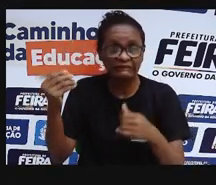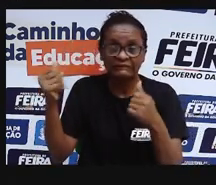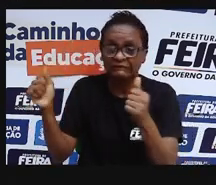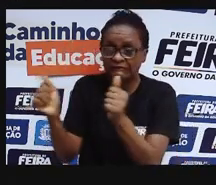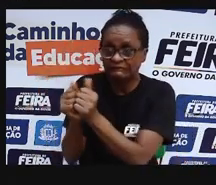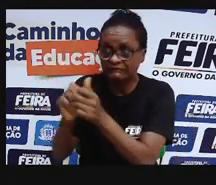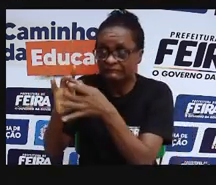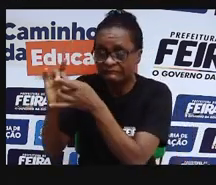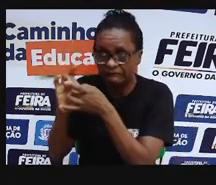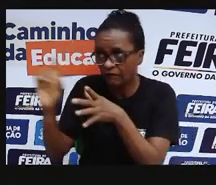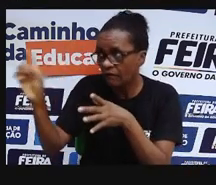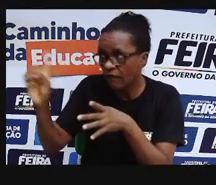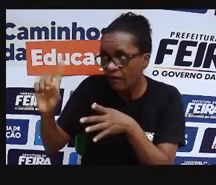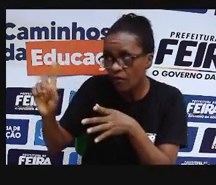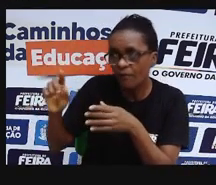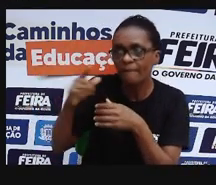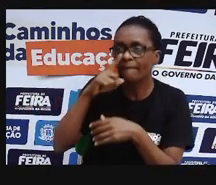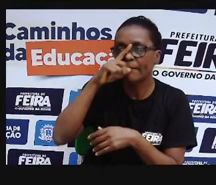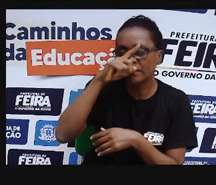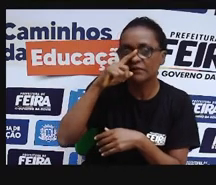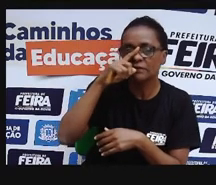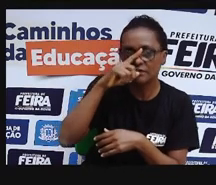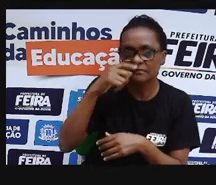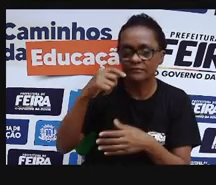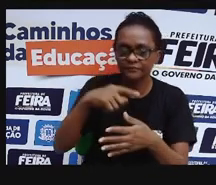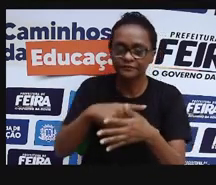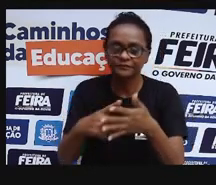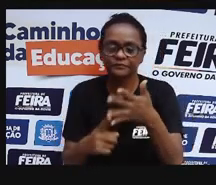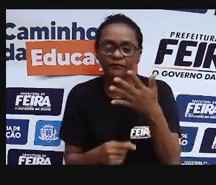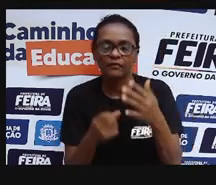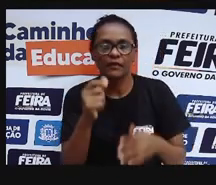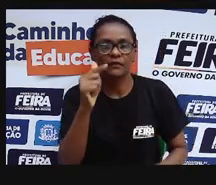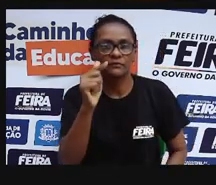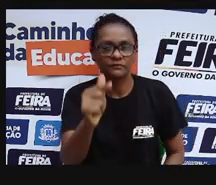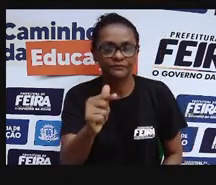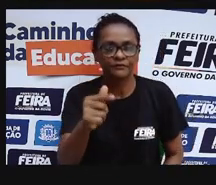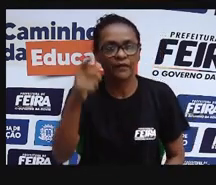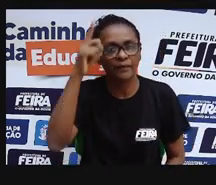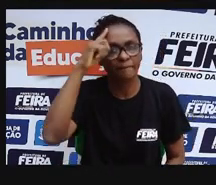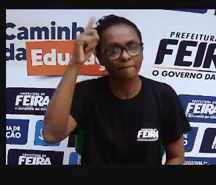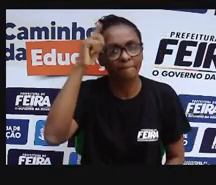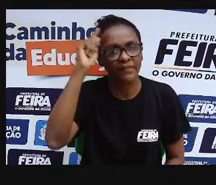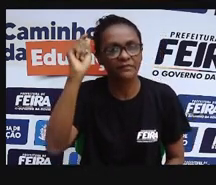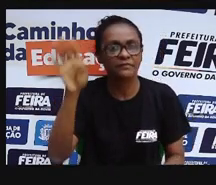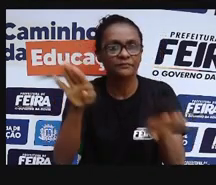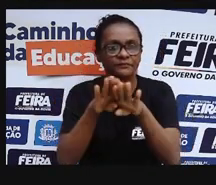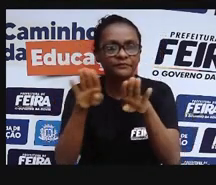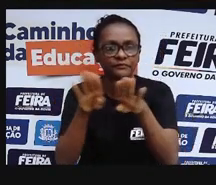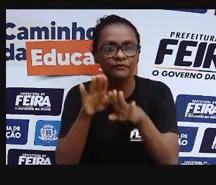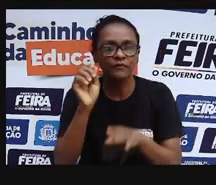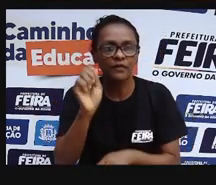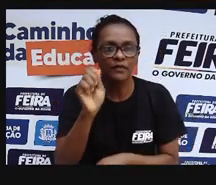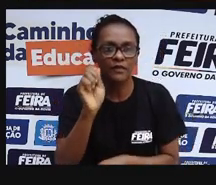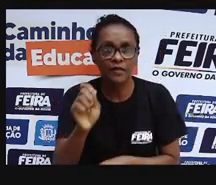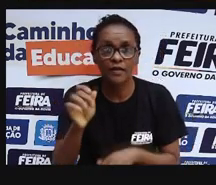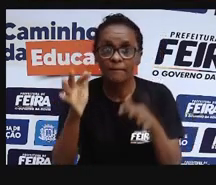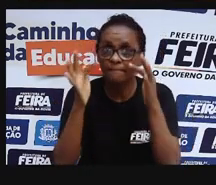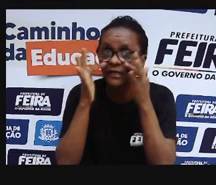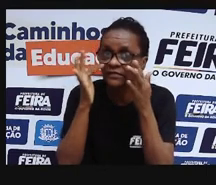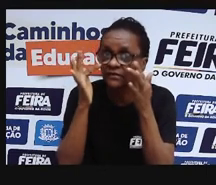Então, vamos lá. Quando a gente pensa em saúde, e aí eu peço que vocês tenham, ó, atenção.